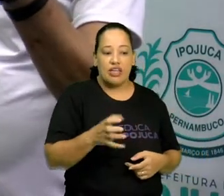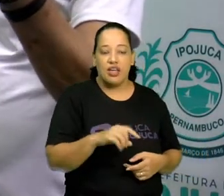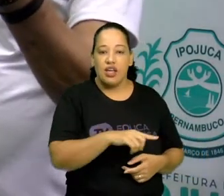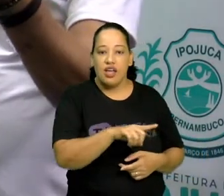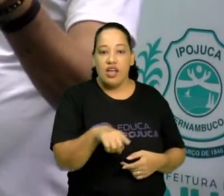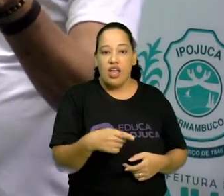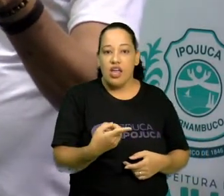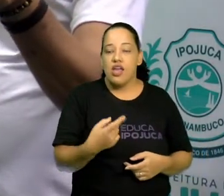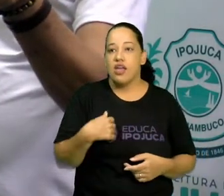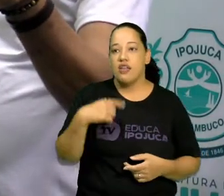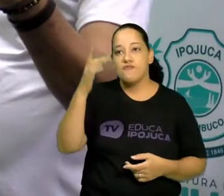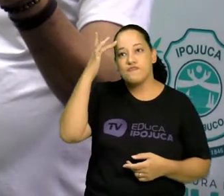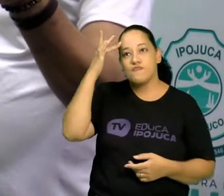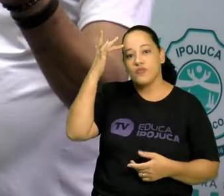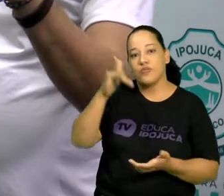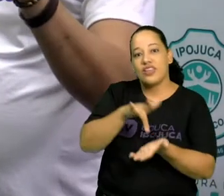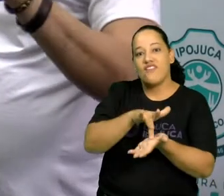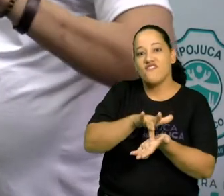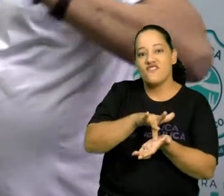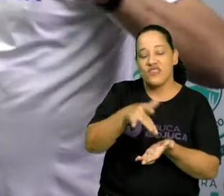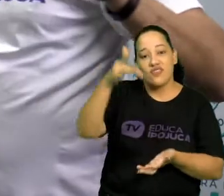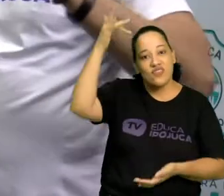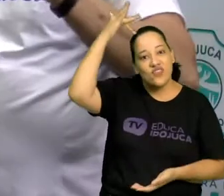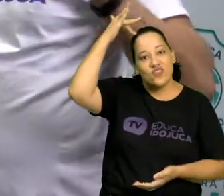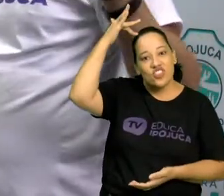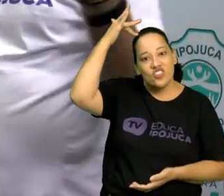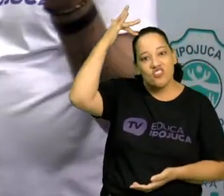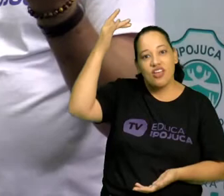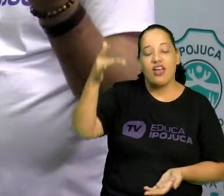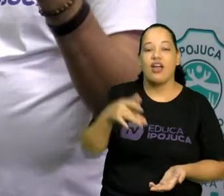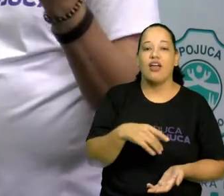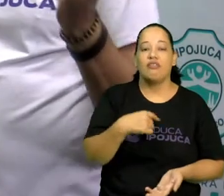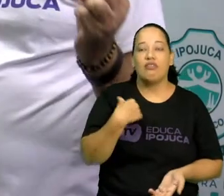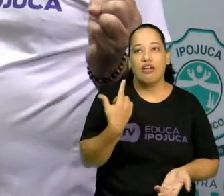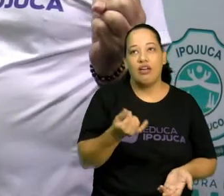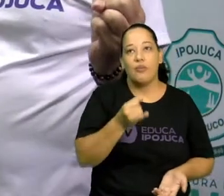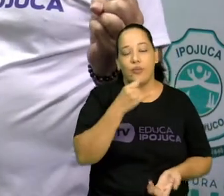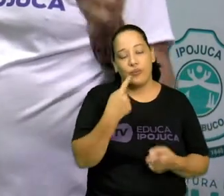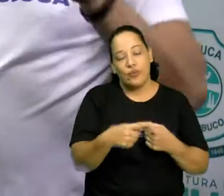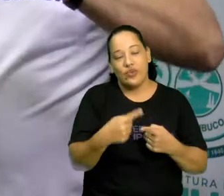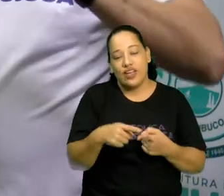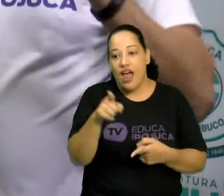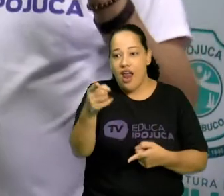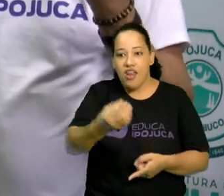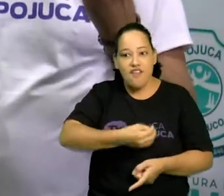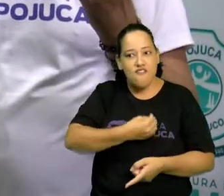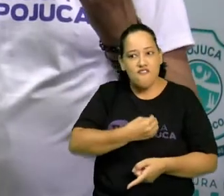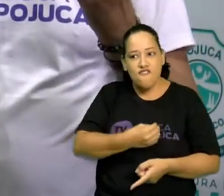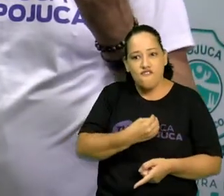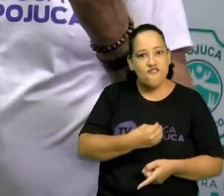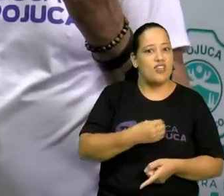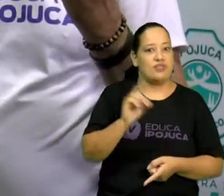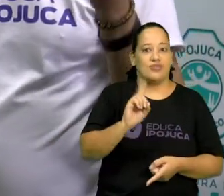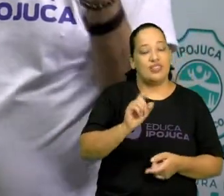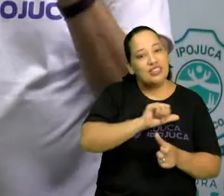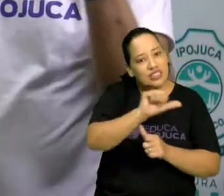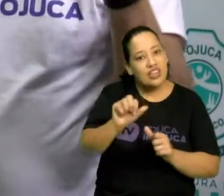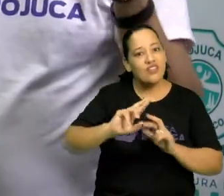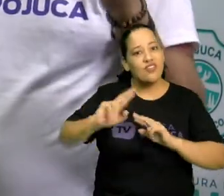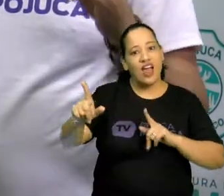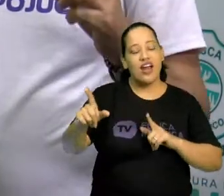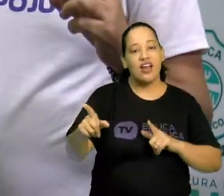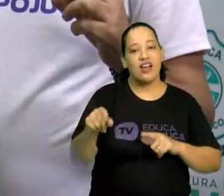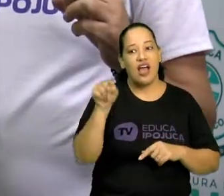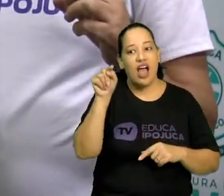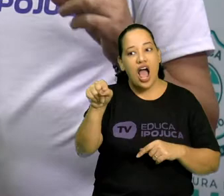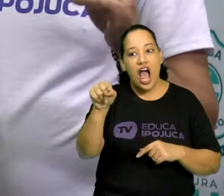faz de conta. Aquilo ali não é uma fatia da vida como teatro realista. Aquilo ali é faz de conta que está ali para dar uma tapa na